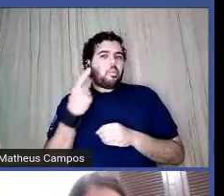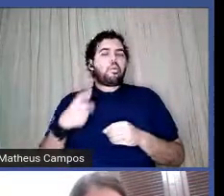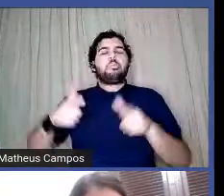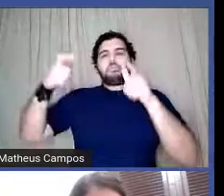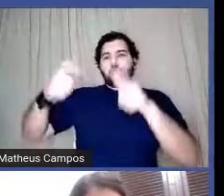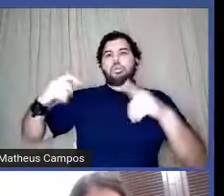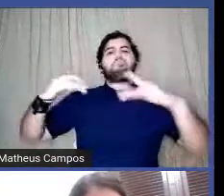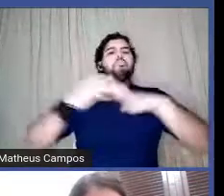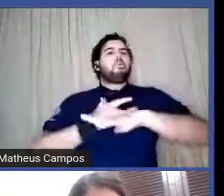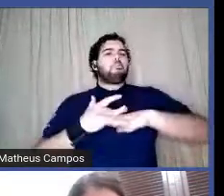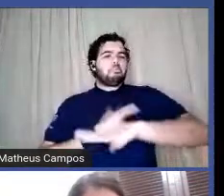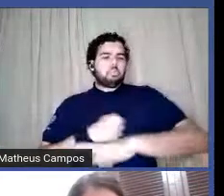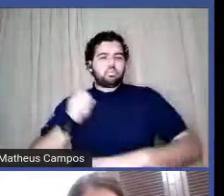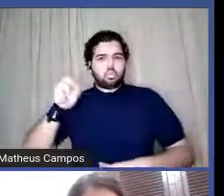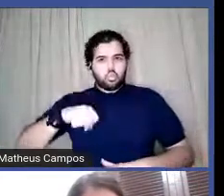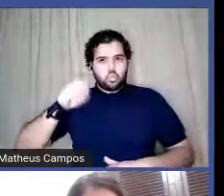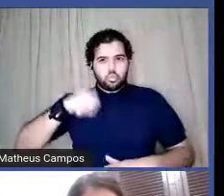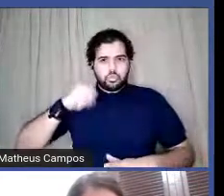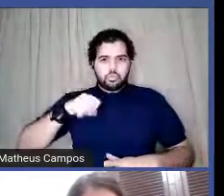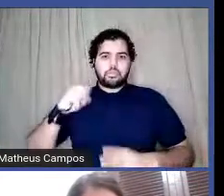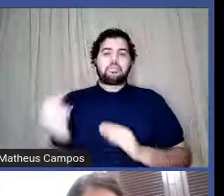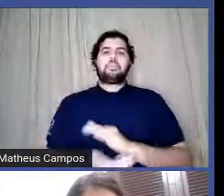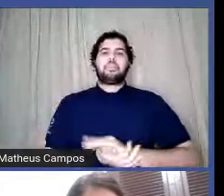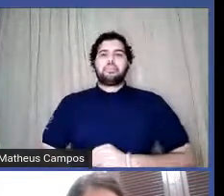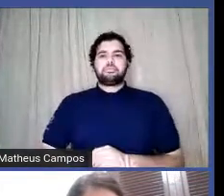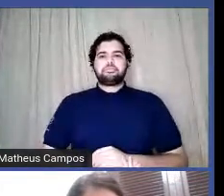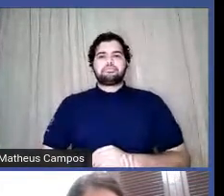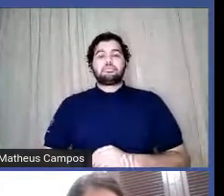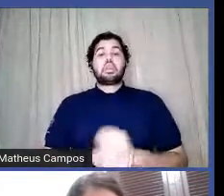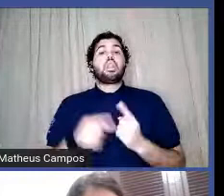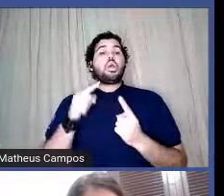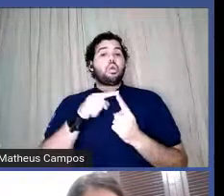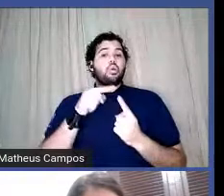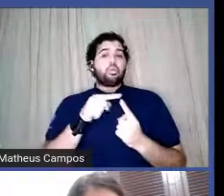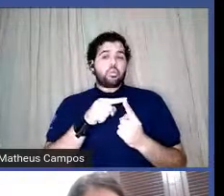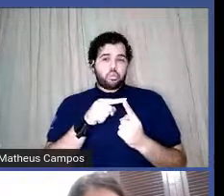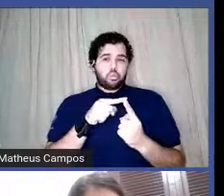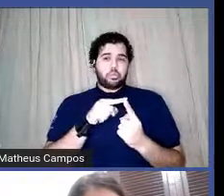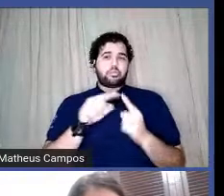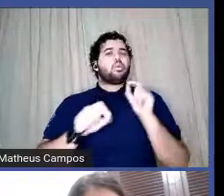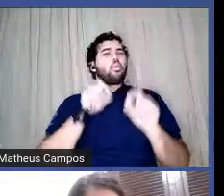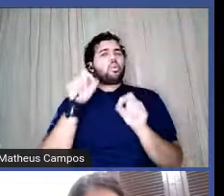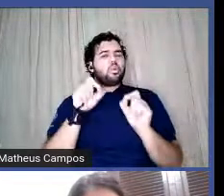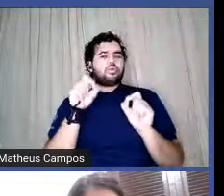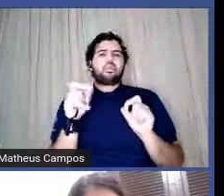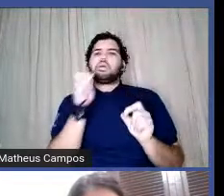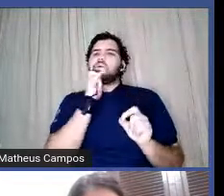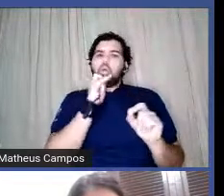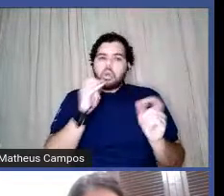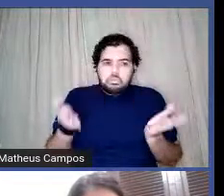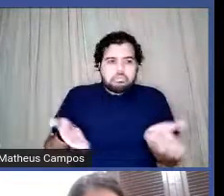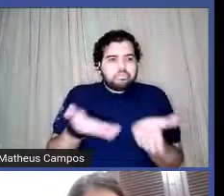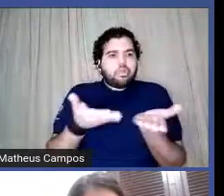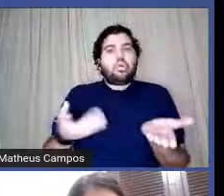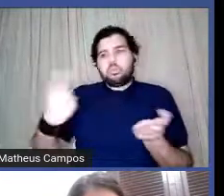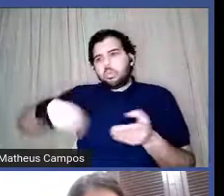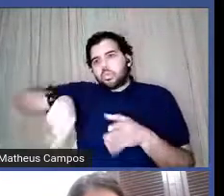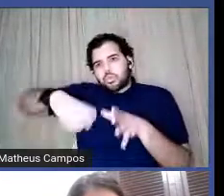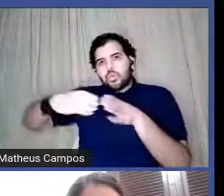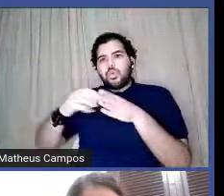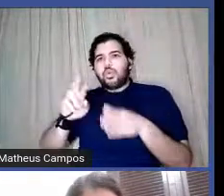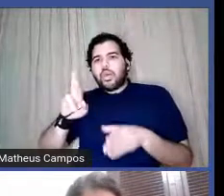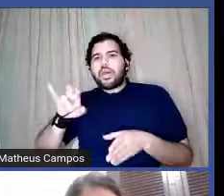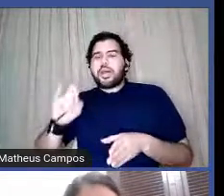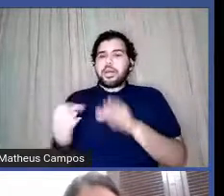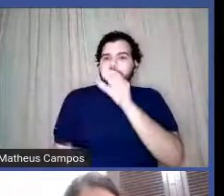né, a Pretarau também foi uma inspiração para a Barroses começar a existir.